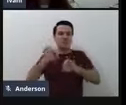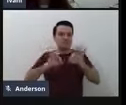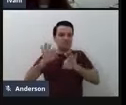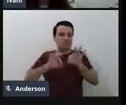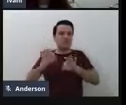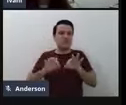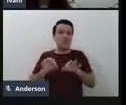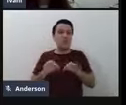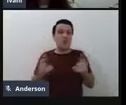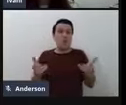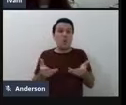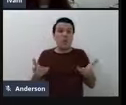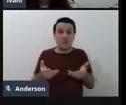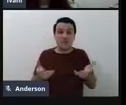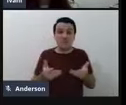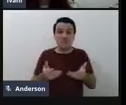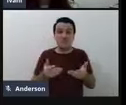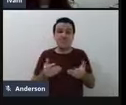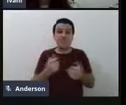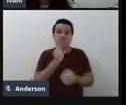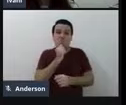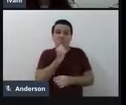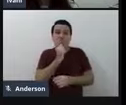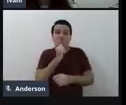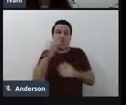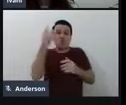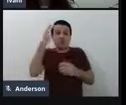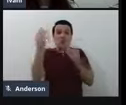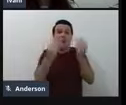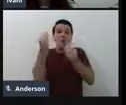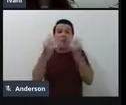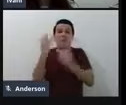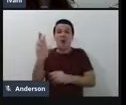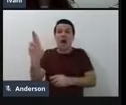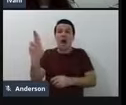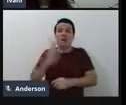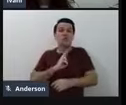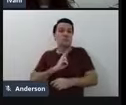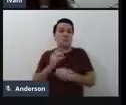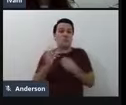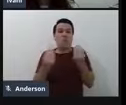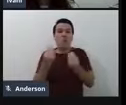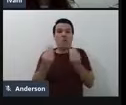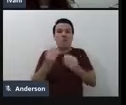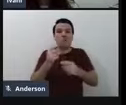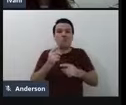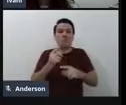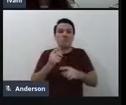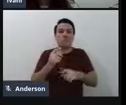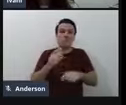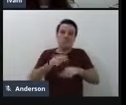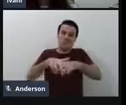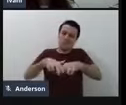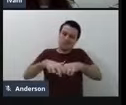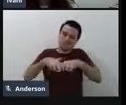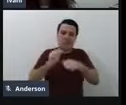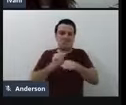nenhum dado porque não foi testado o suficiente, os protocolos não foram, não foram colocados